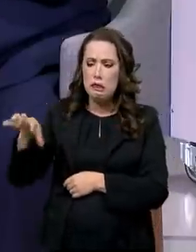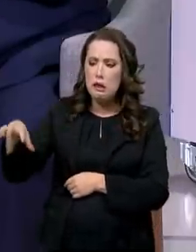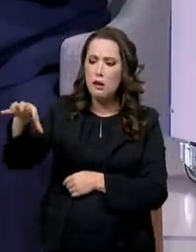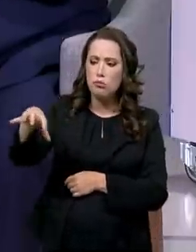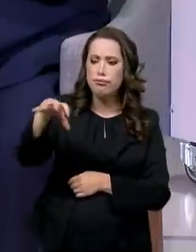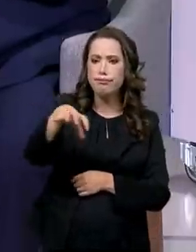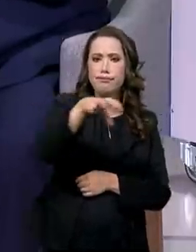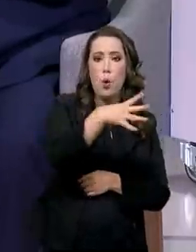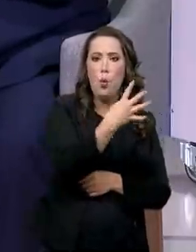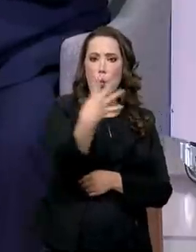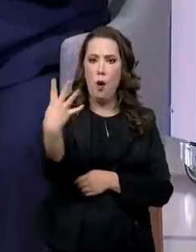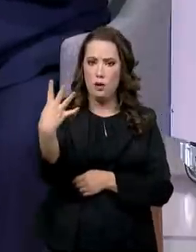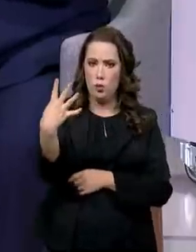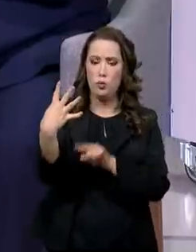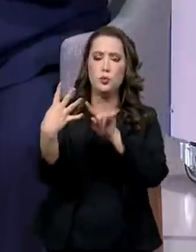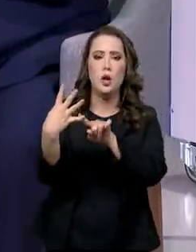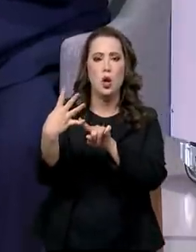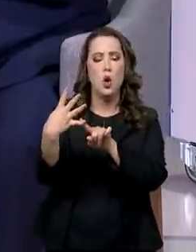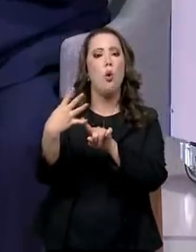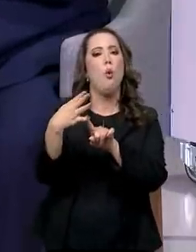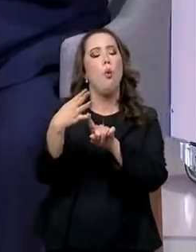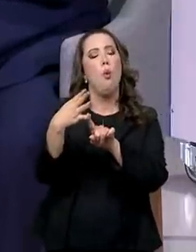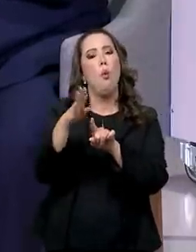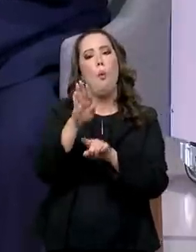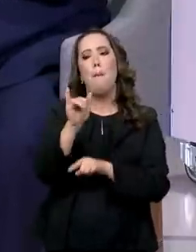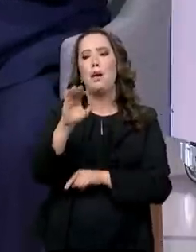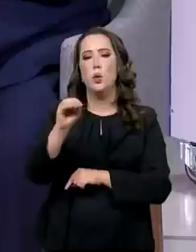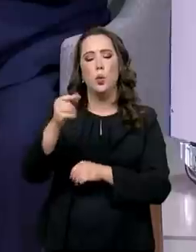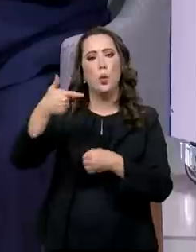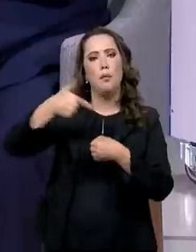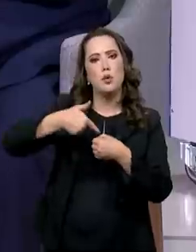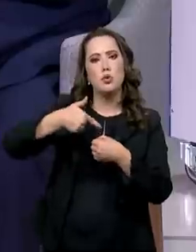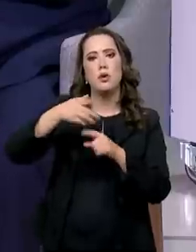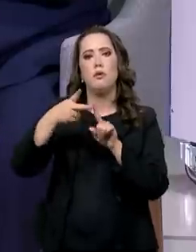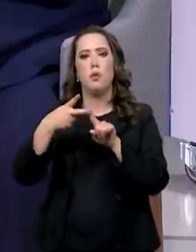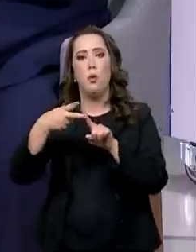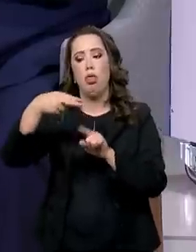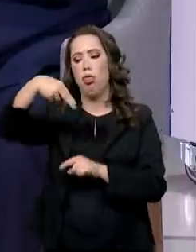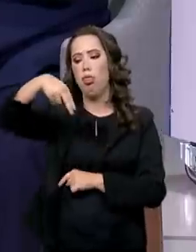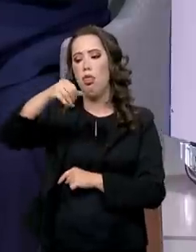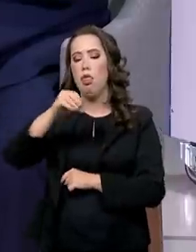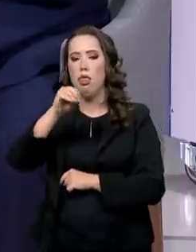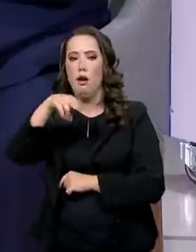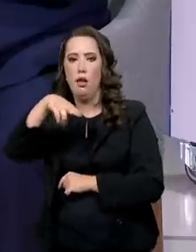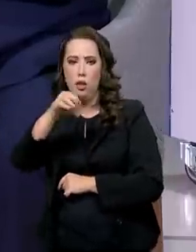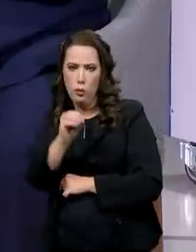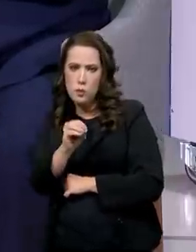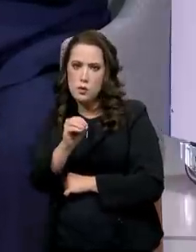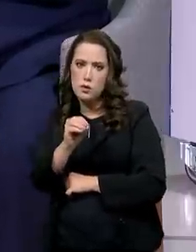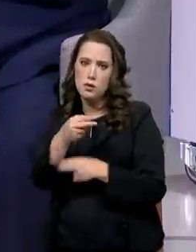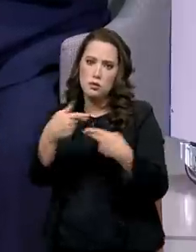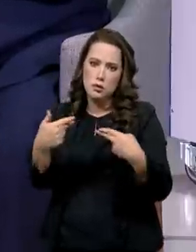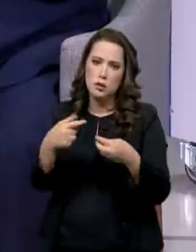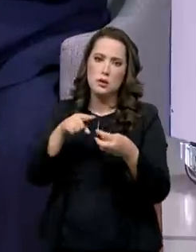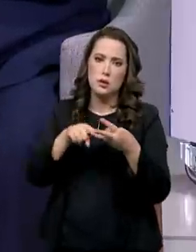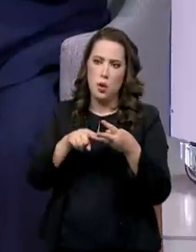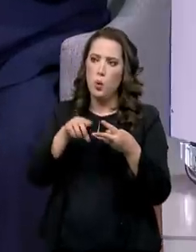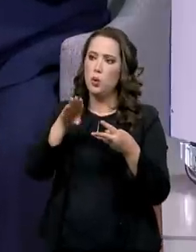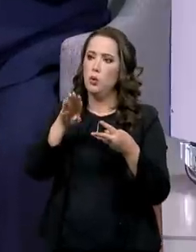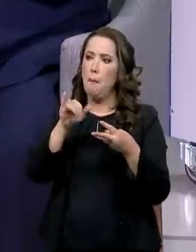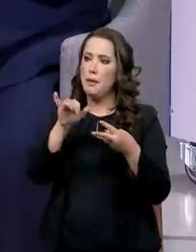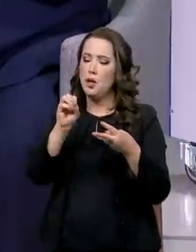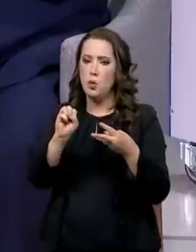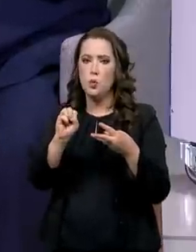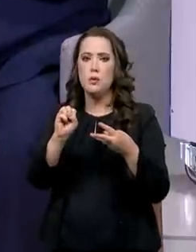deles ligado a biocombustíveis, um de nanomateriais, outro de ciências da vida, de biociências, e